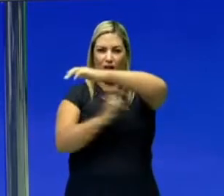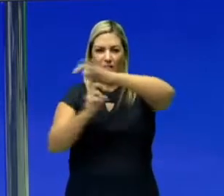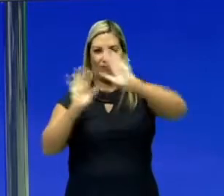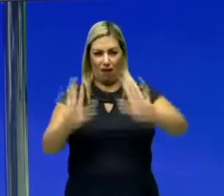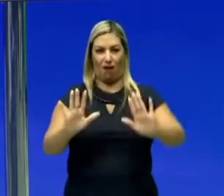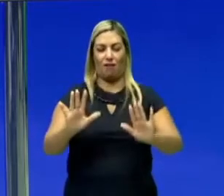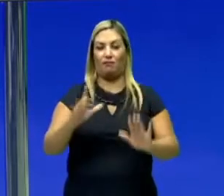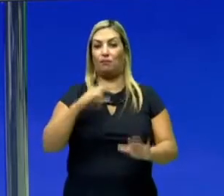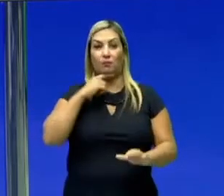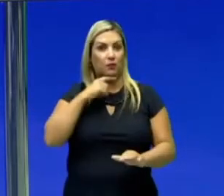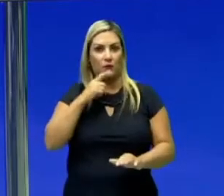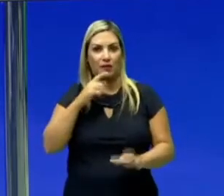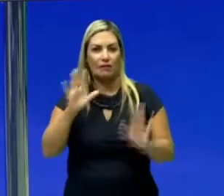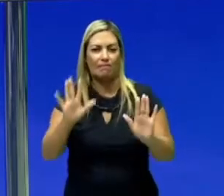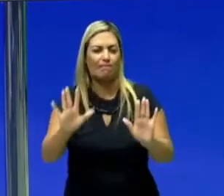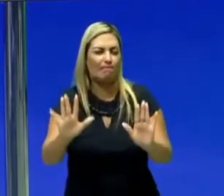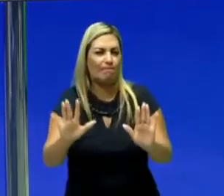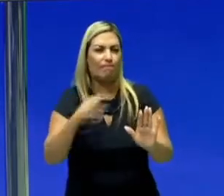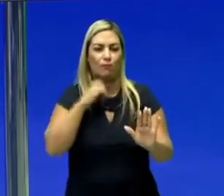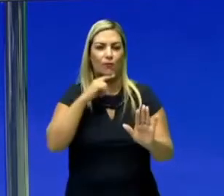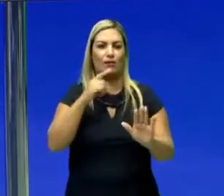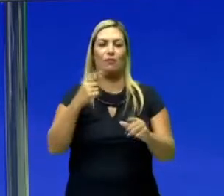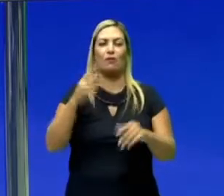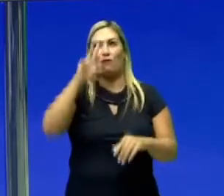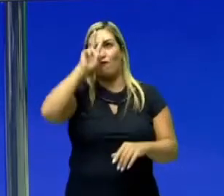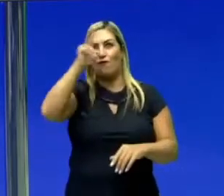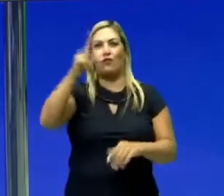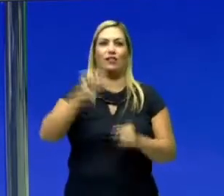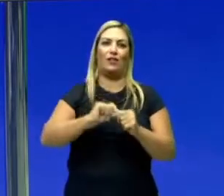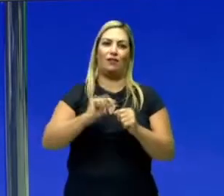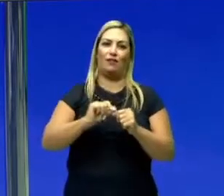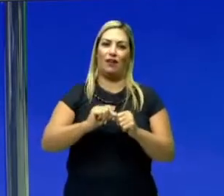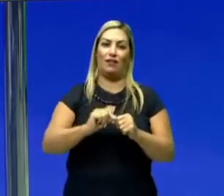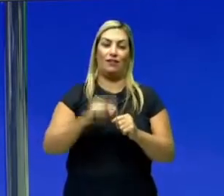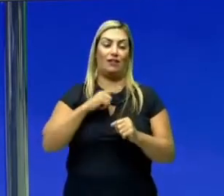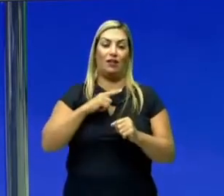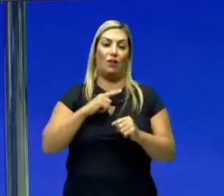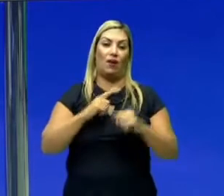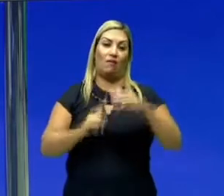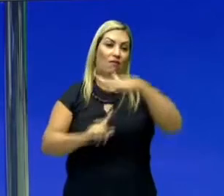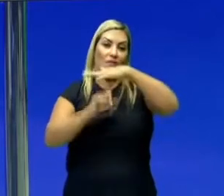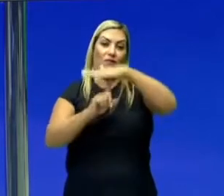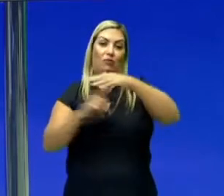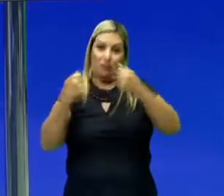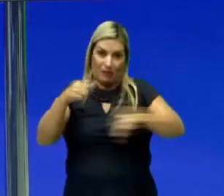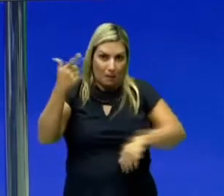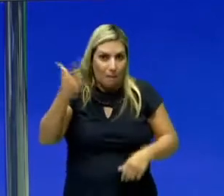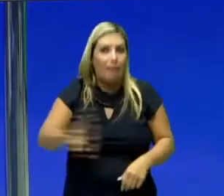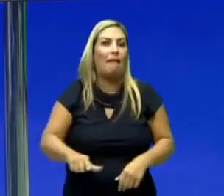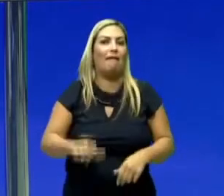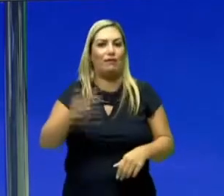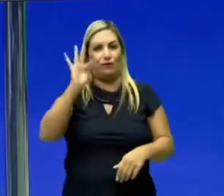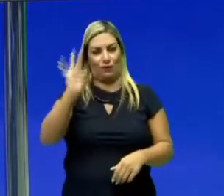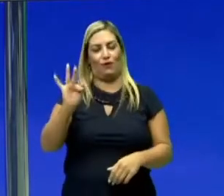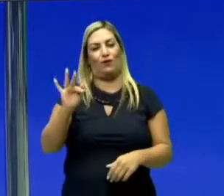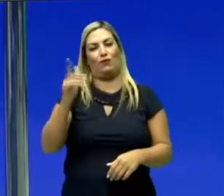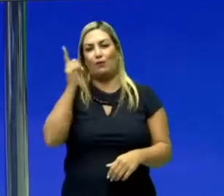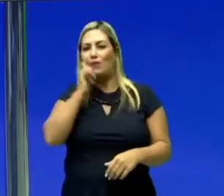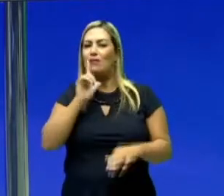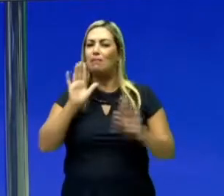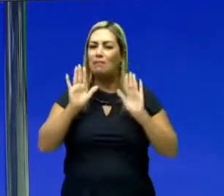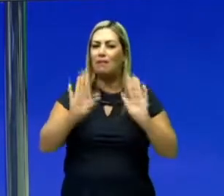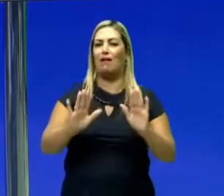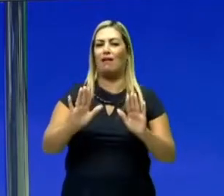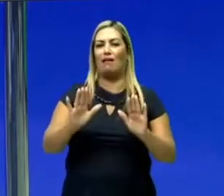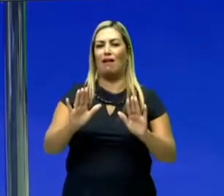ele não consegue? Por que que ele não consegue? Porque a força que ele faz não é o suficiente para fazer com que esse trem